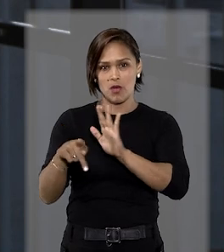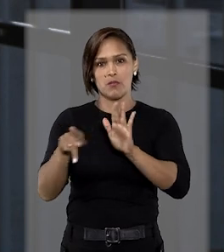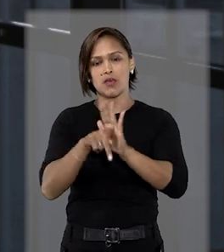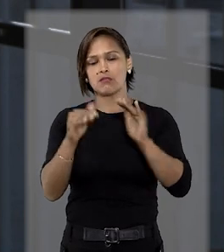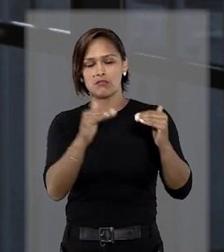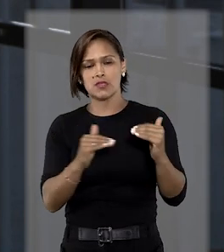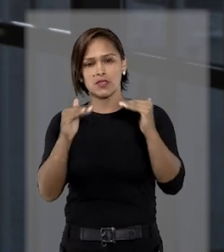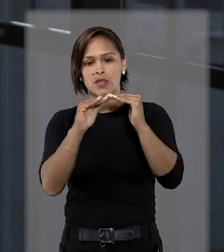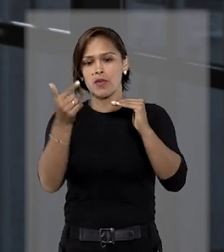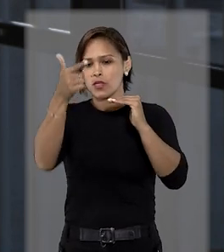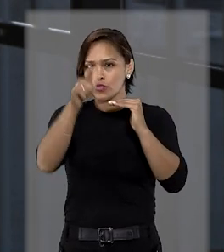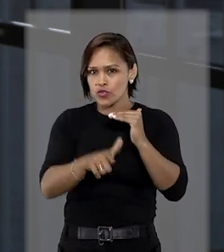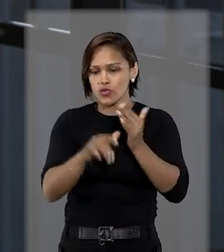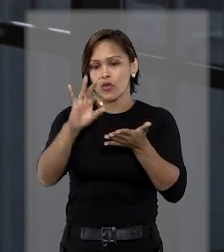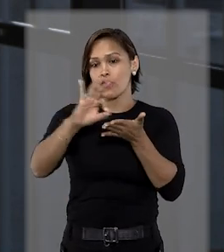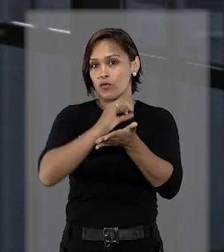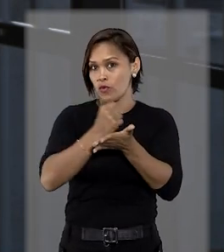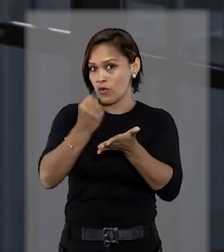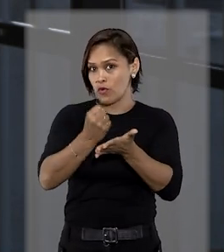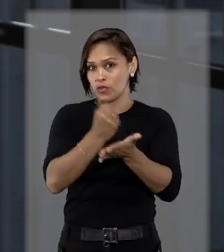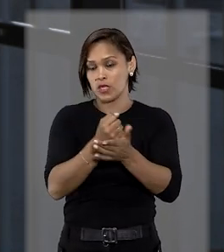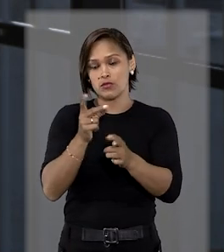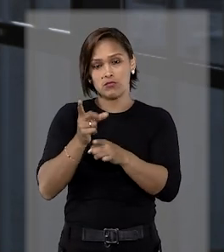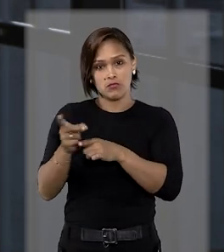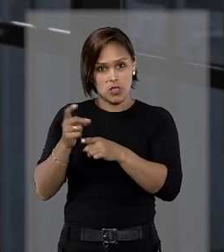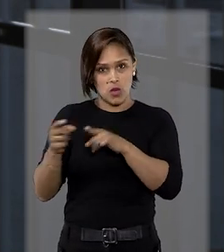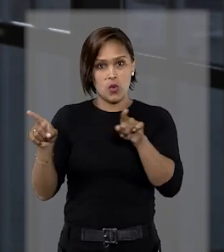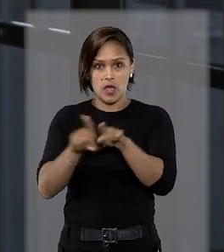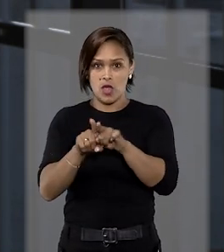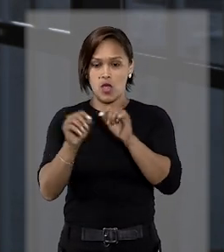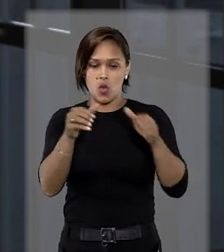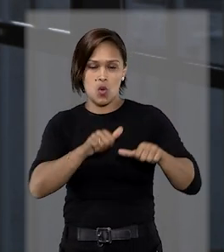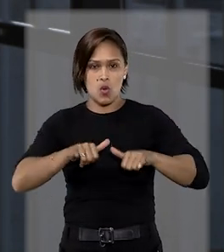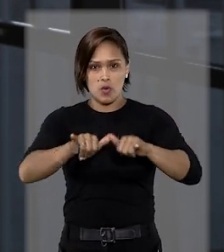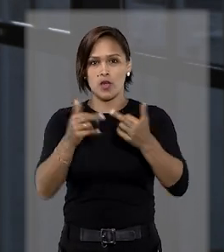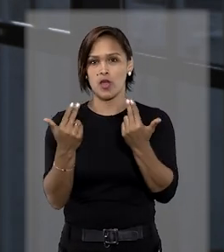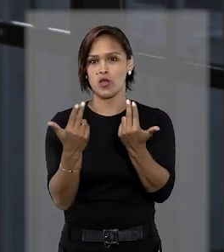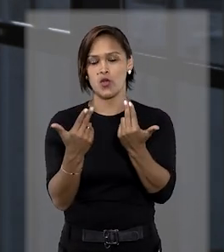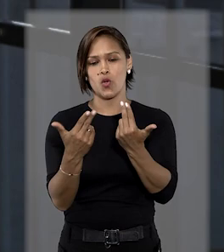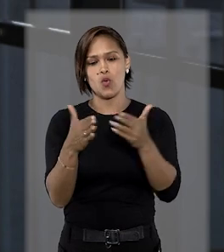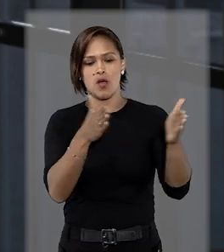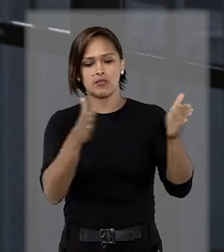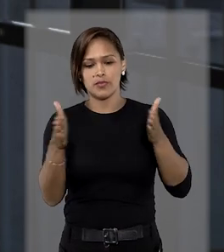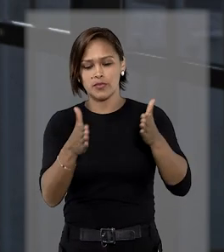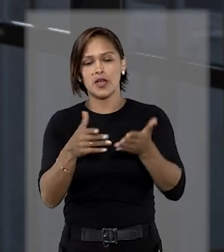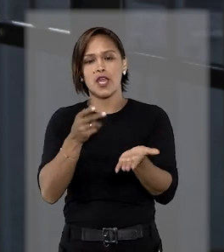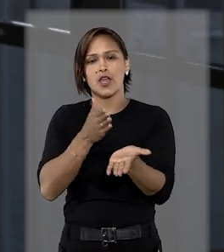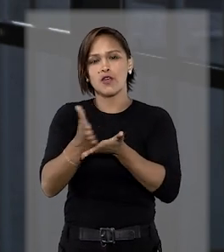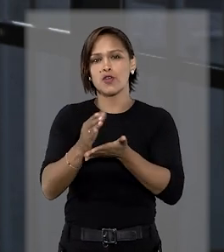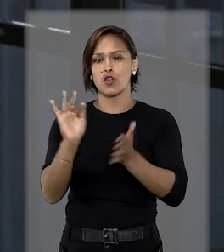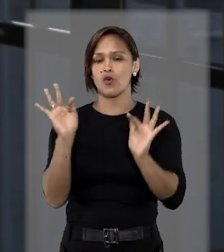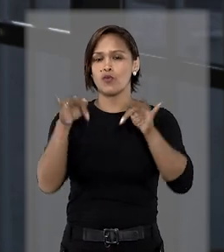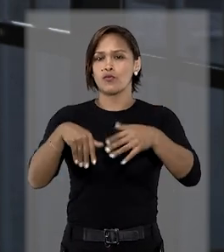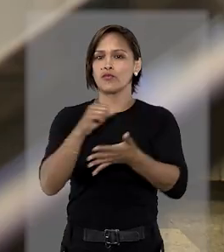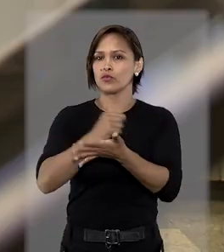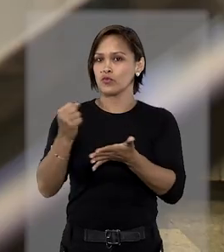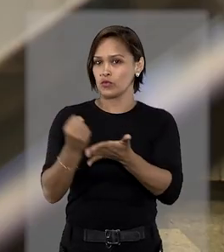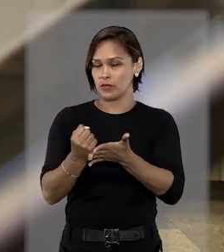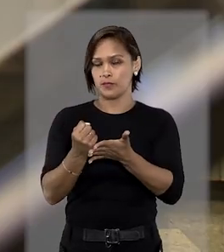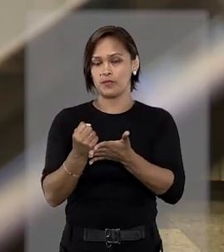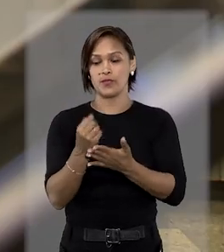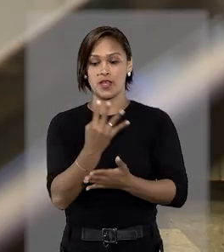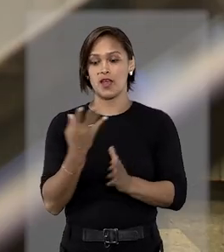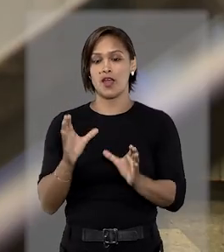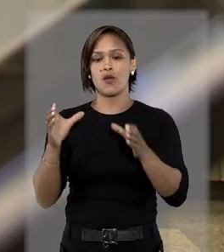renovação compulsória do contrato locatício comercial pelo mesmo período em que vigorou o último contrato. A